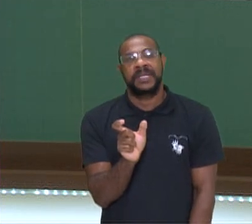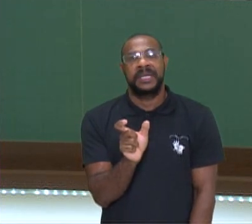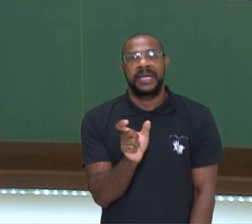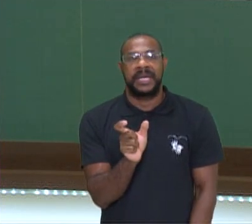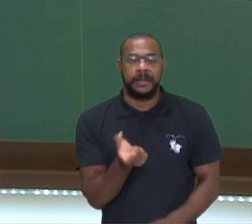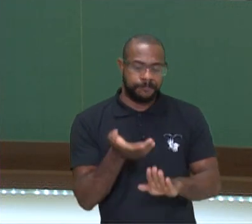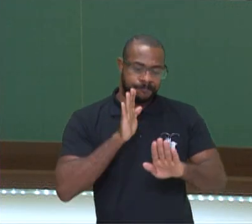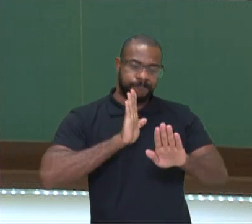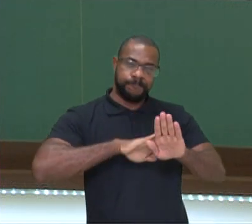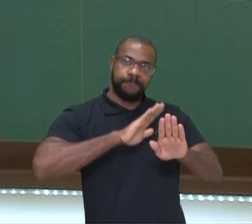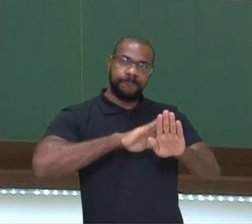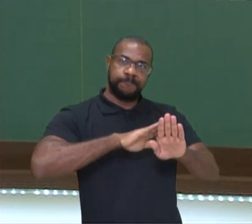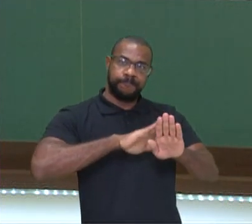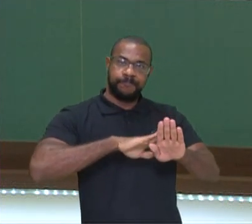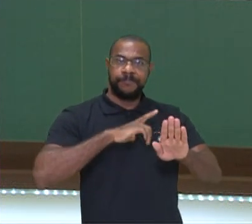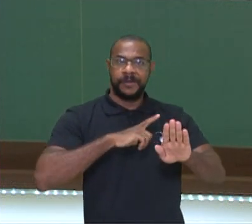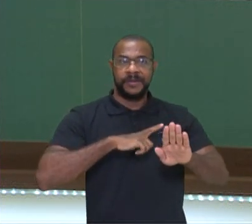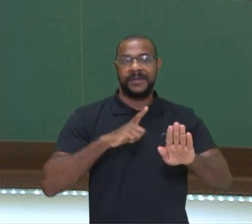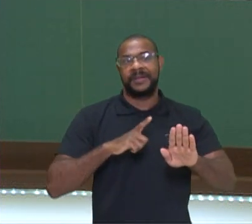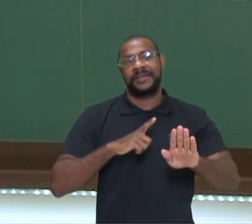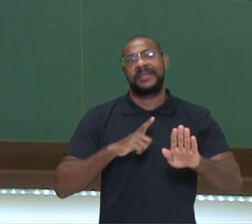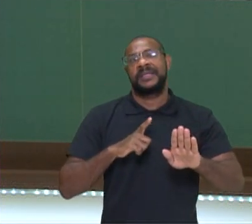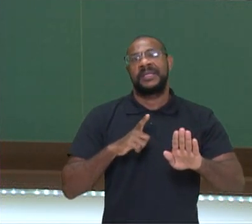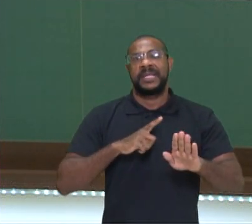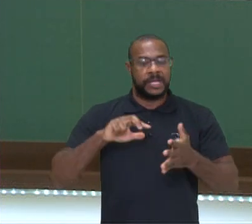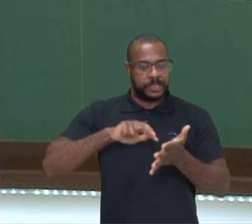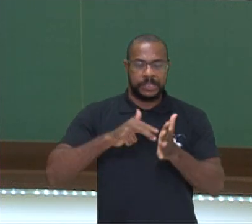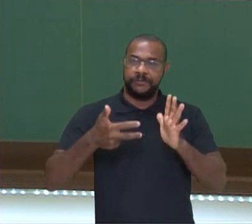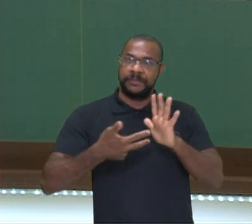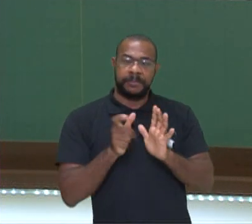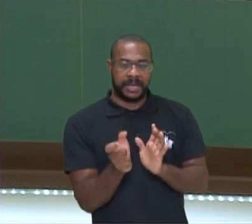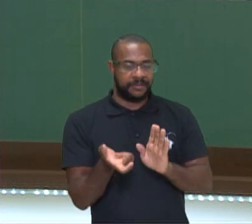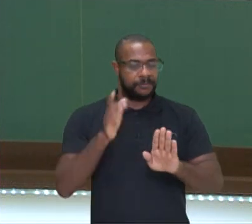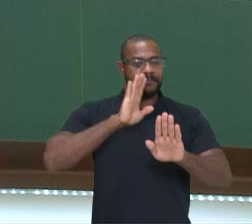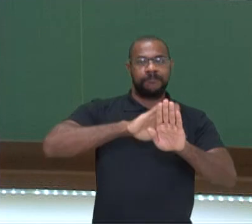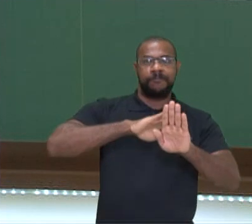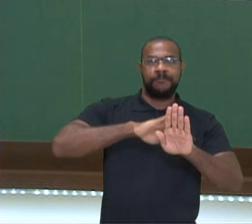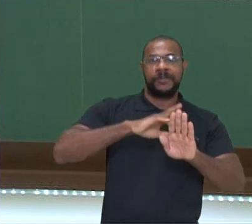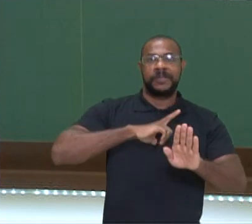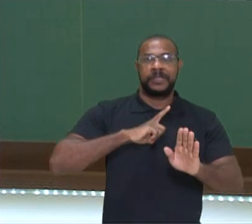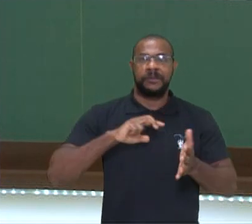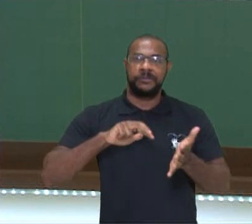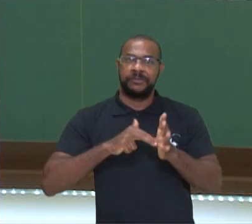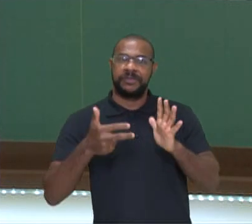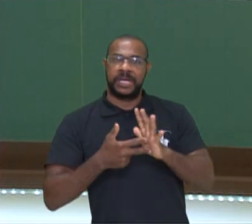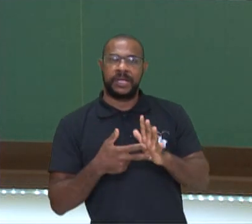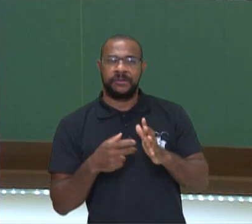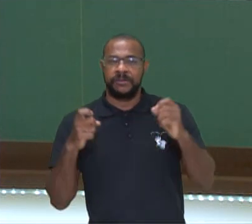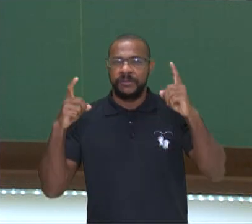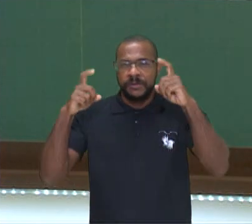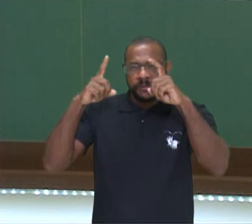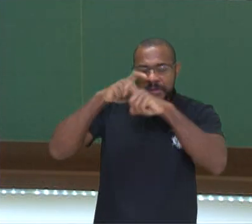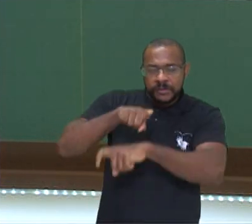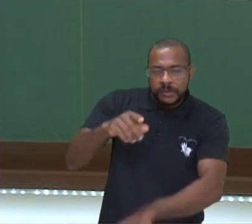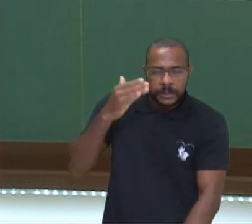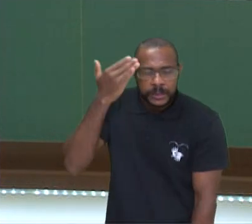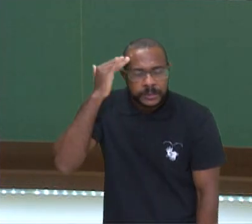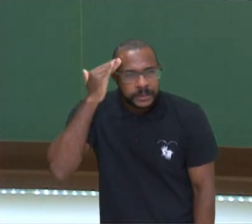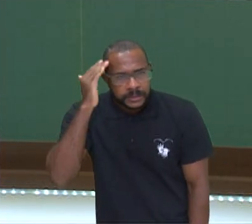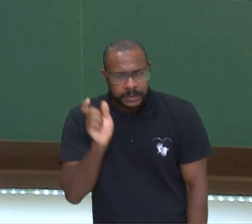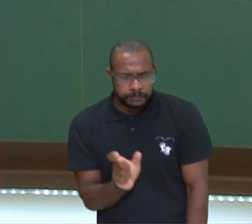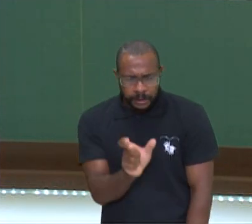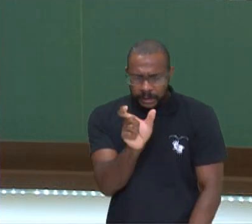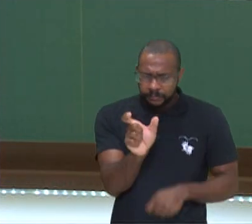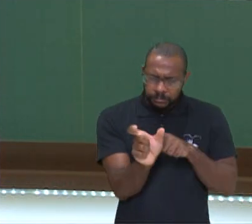eruditas, as palavras que têm um significado bem difícil, às vezes, de você entender no poema.